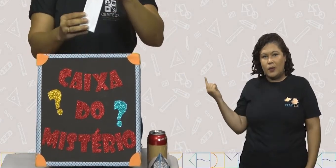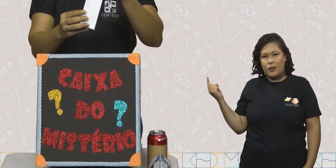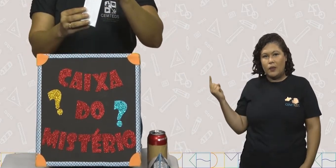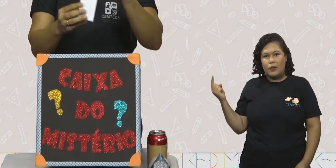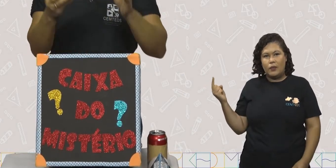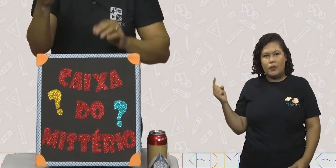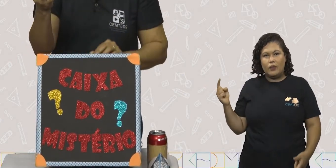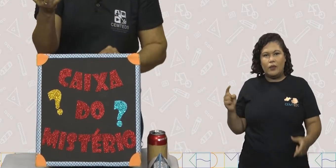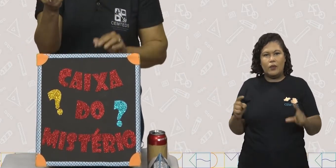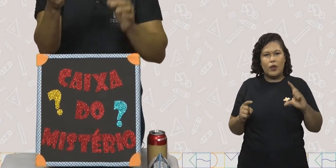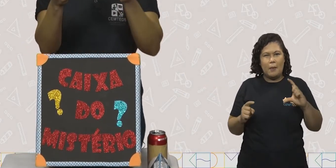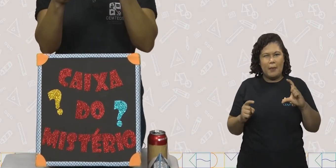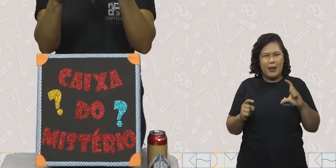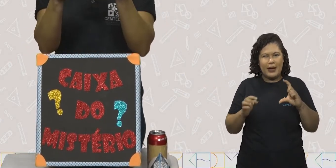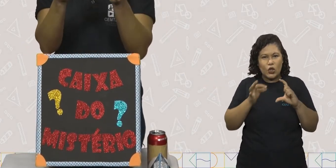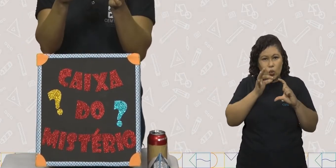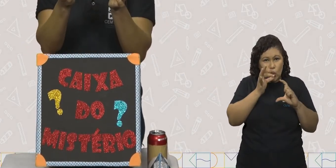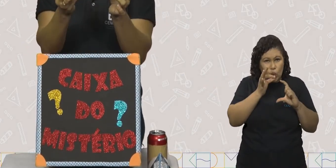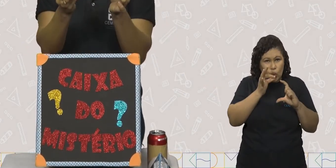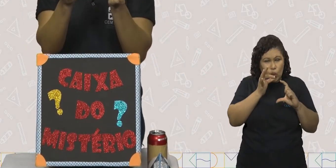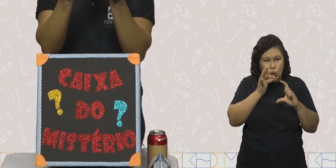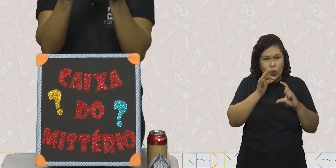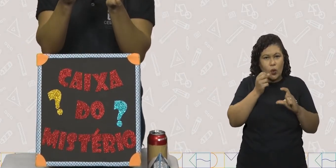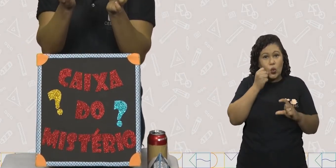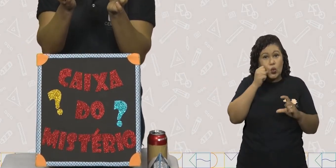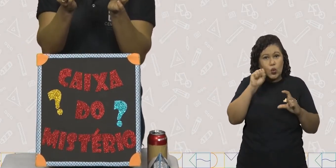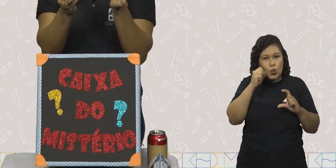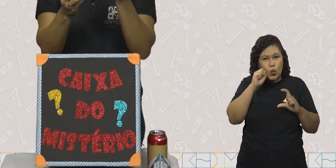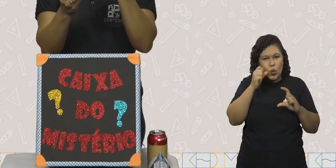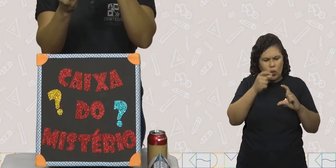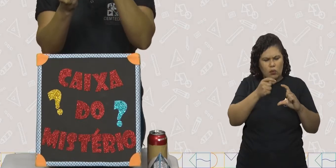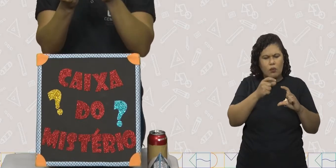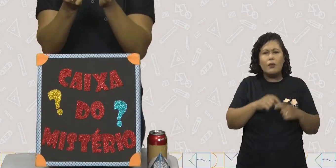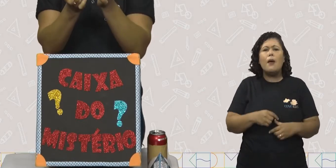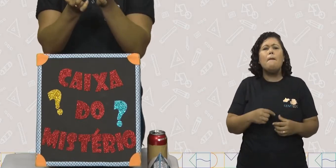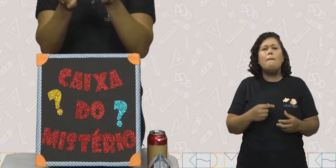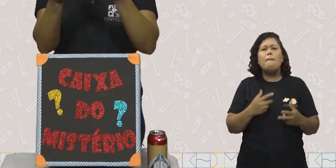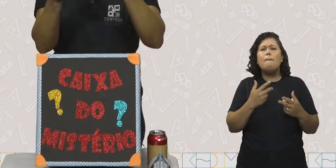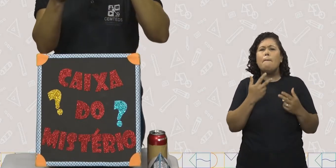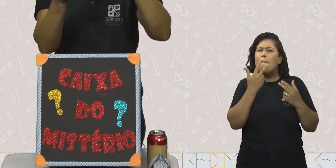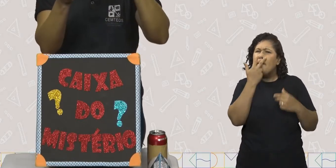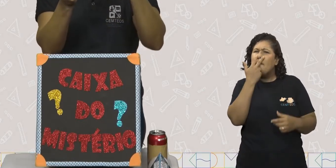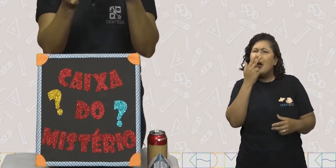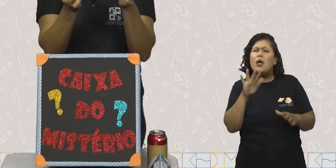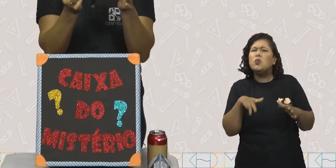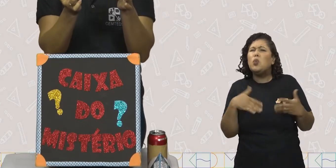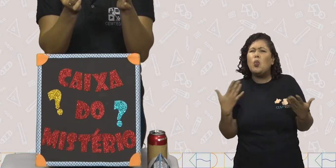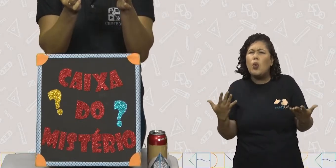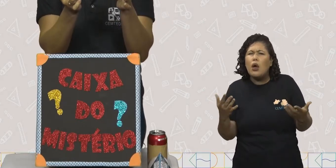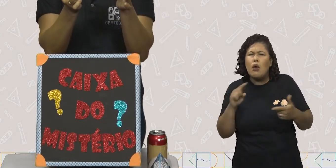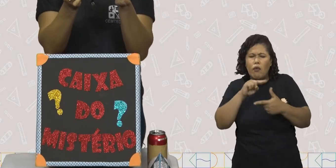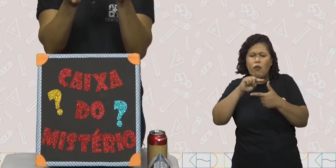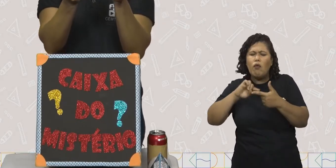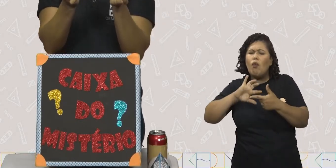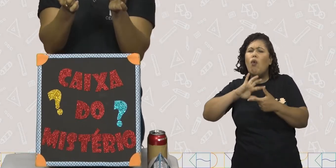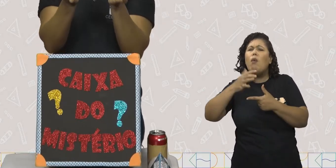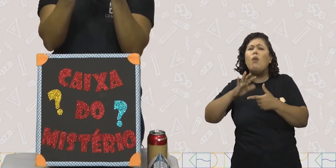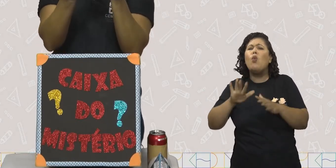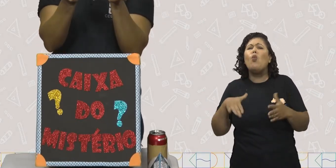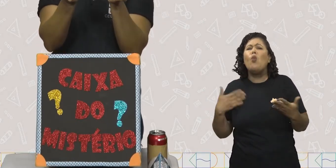E esse aqui é uma caixinha de suco e ela se parece com o que mesmo, hein?